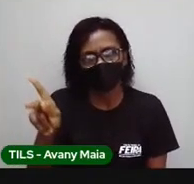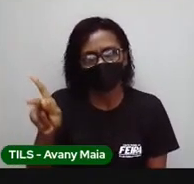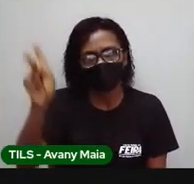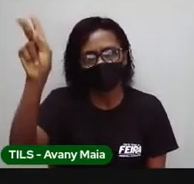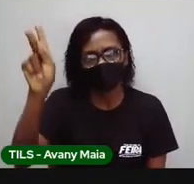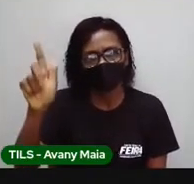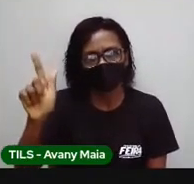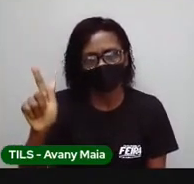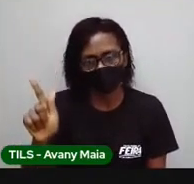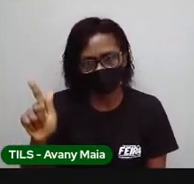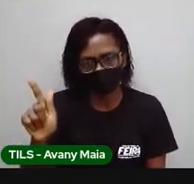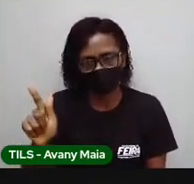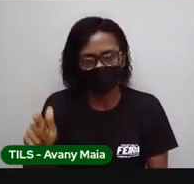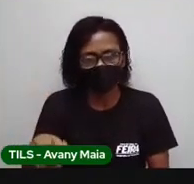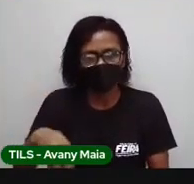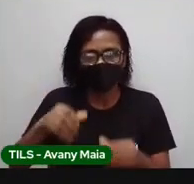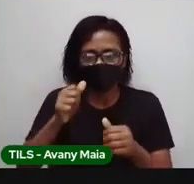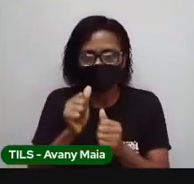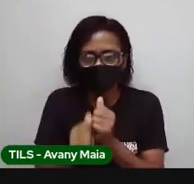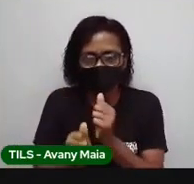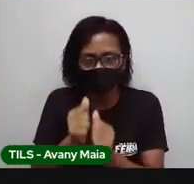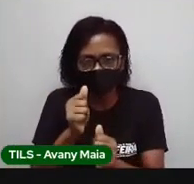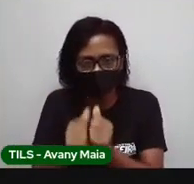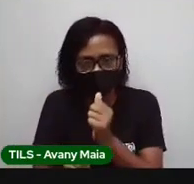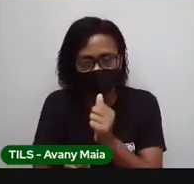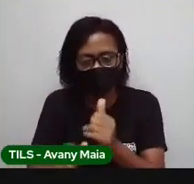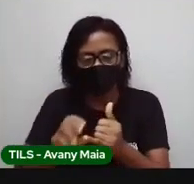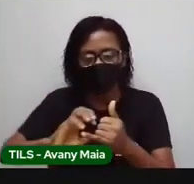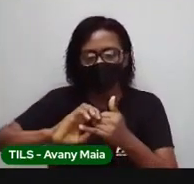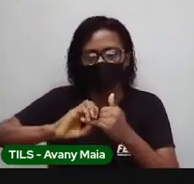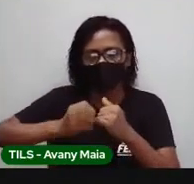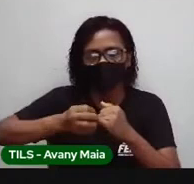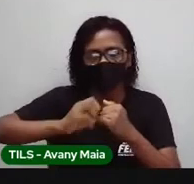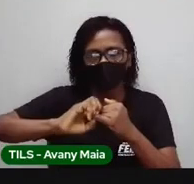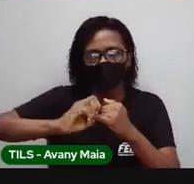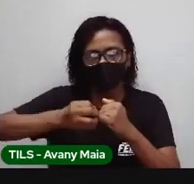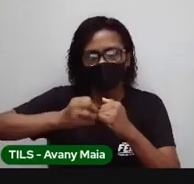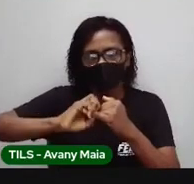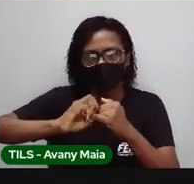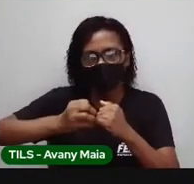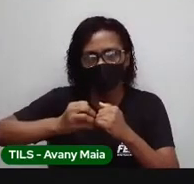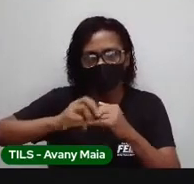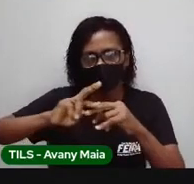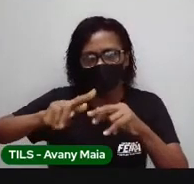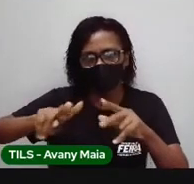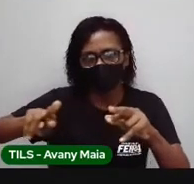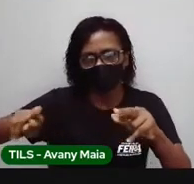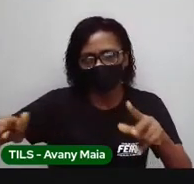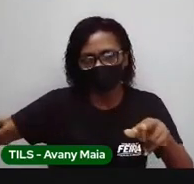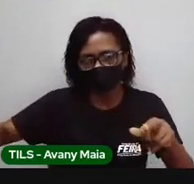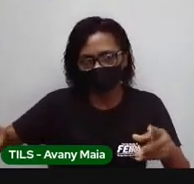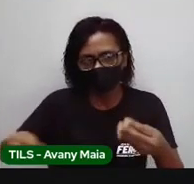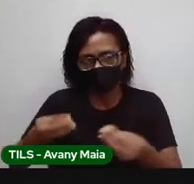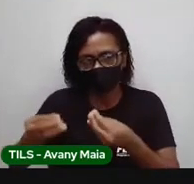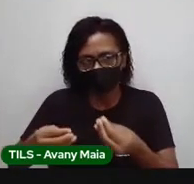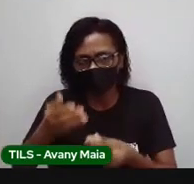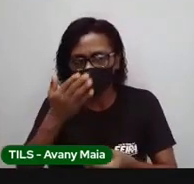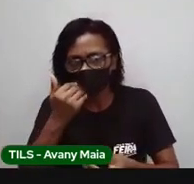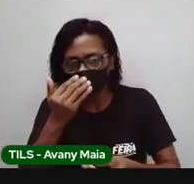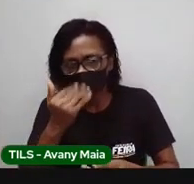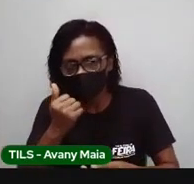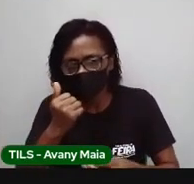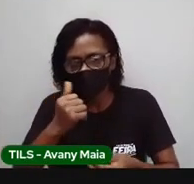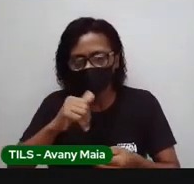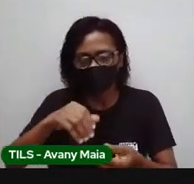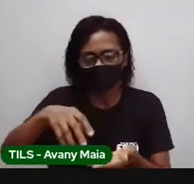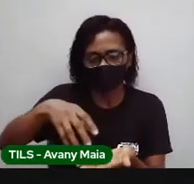a gente compra arroz, a gente compra feijão, a gente compra... Enfim, né? E esses alimentos, eles vêm